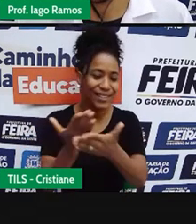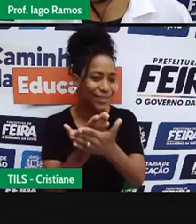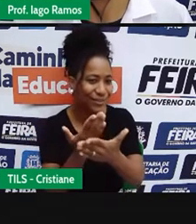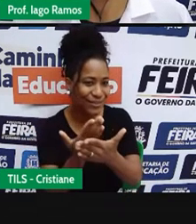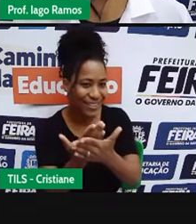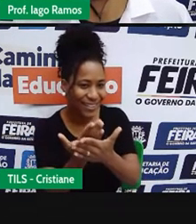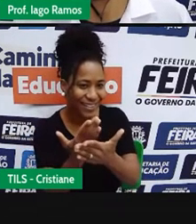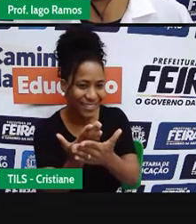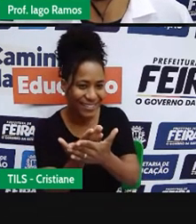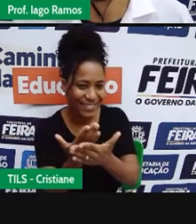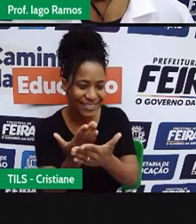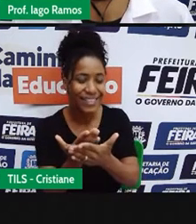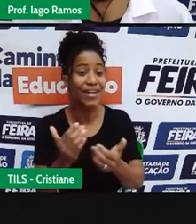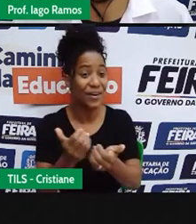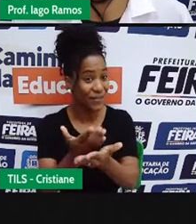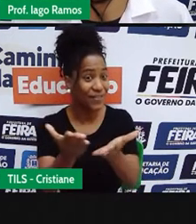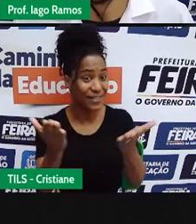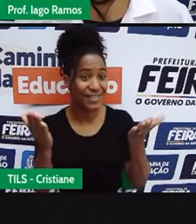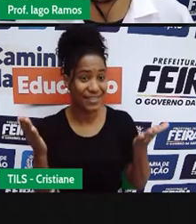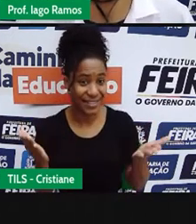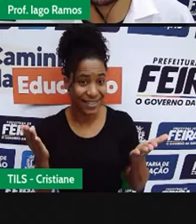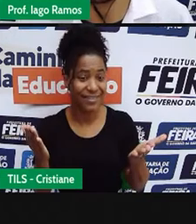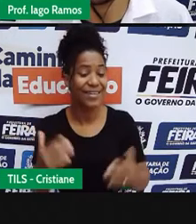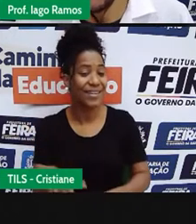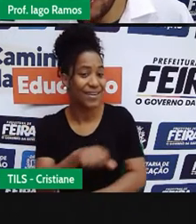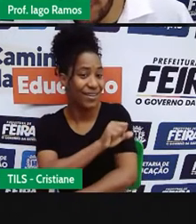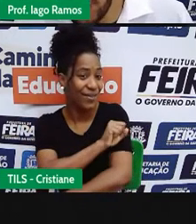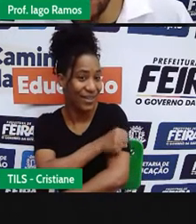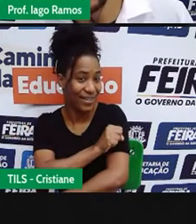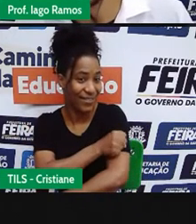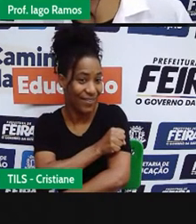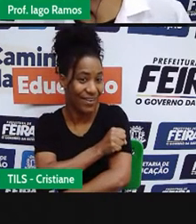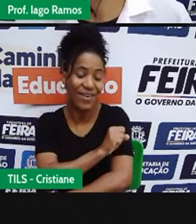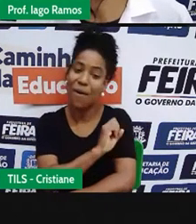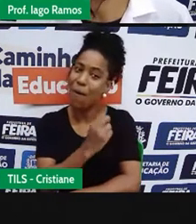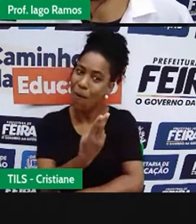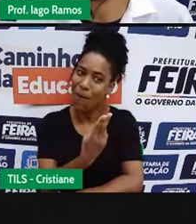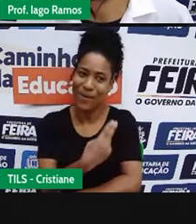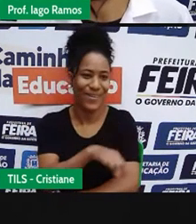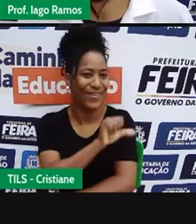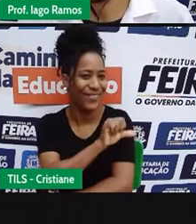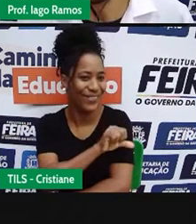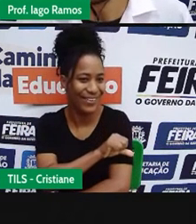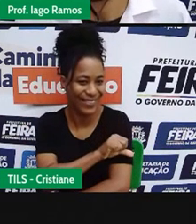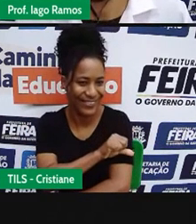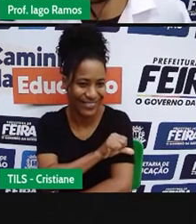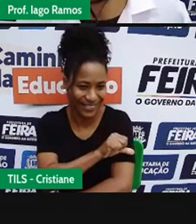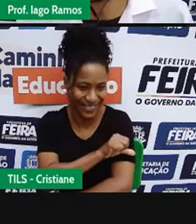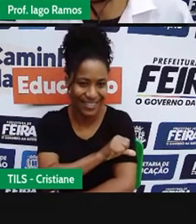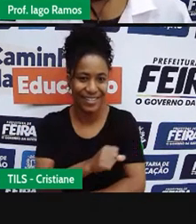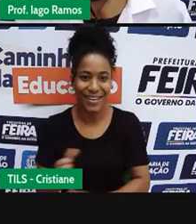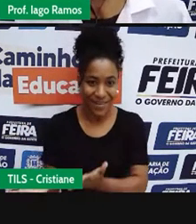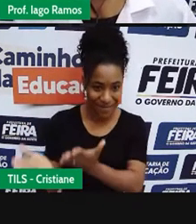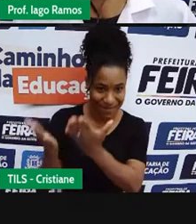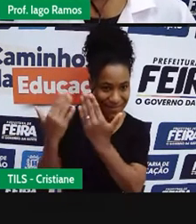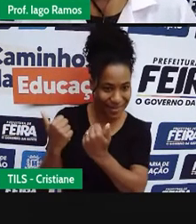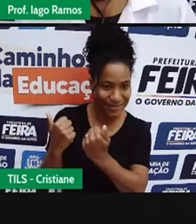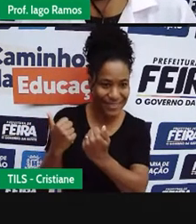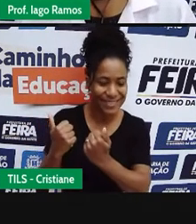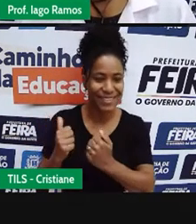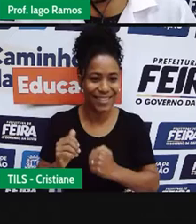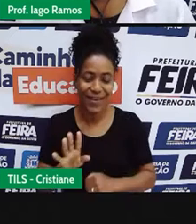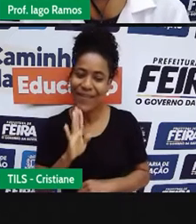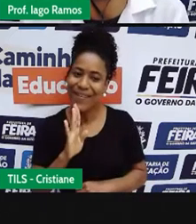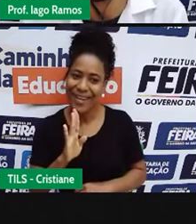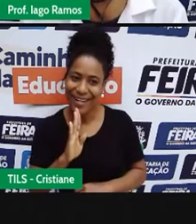querida estudante do oitavo ou nono ano, tá bom? Vem comigo, você